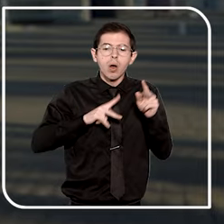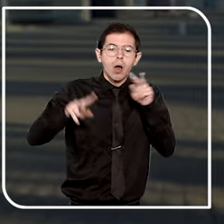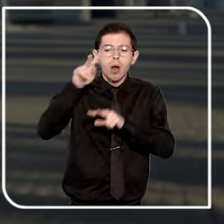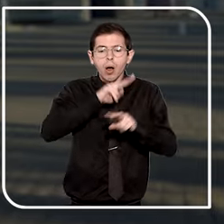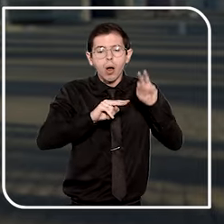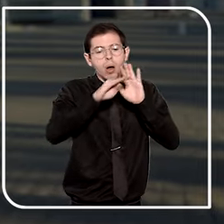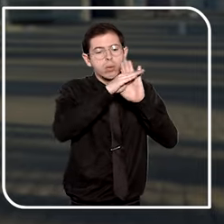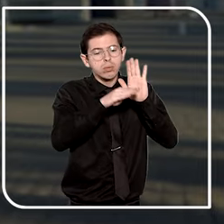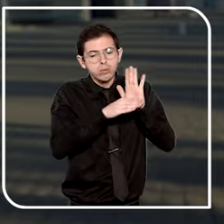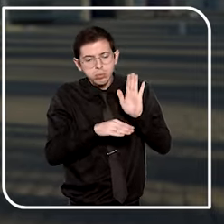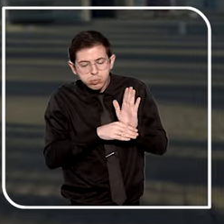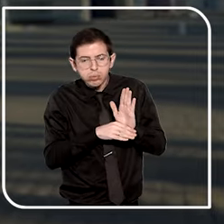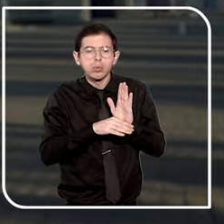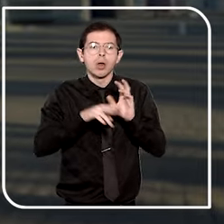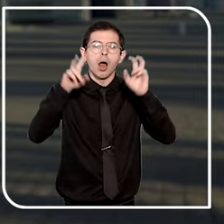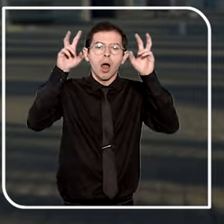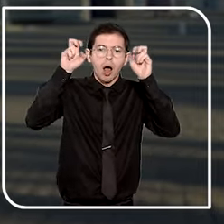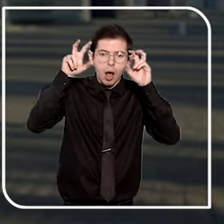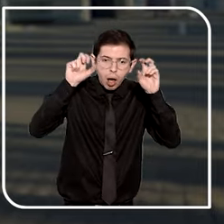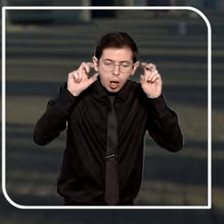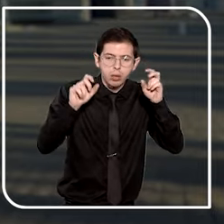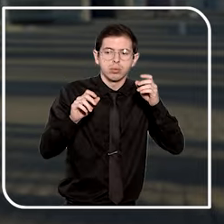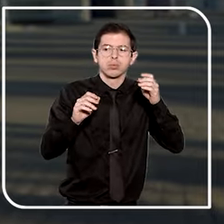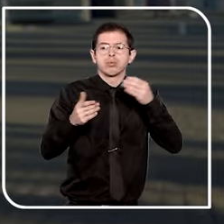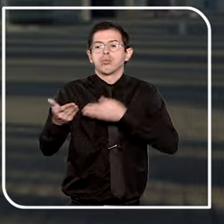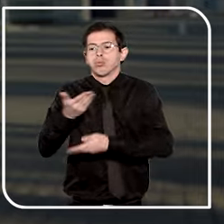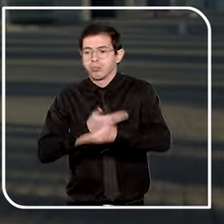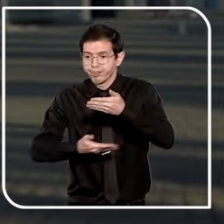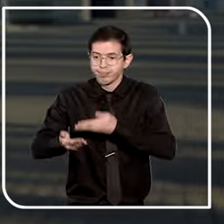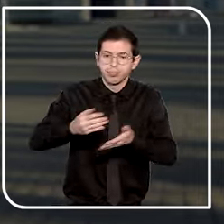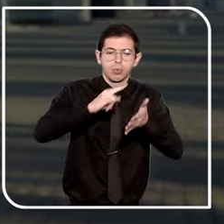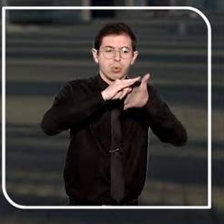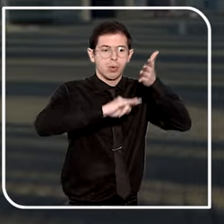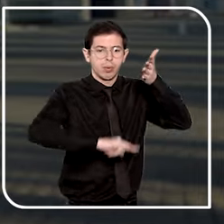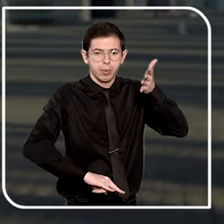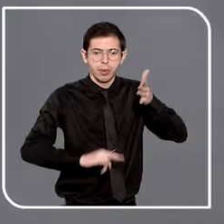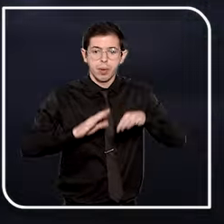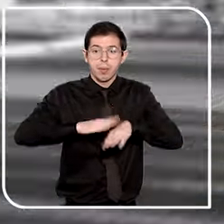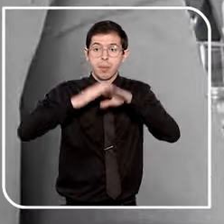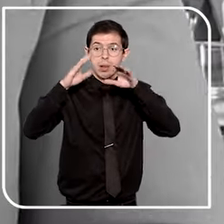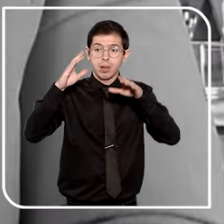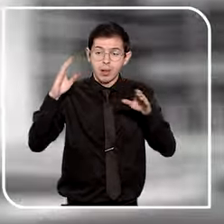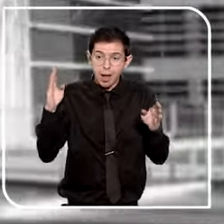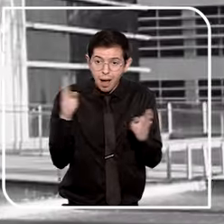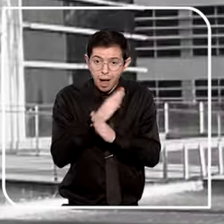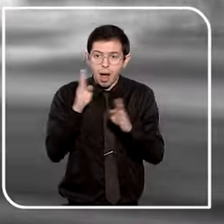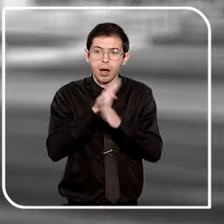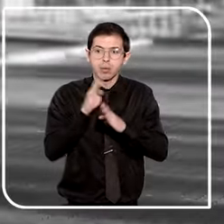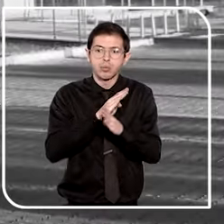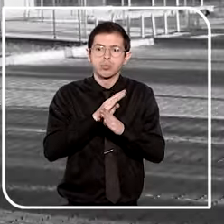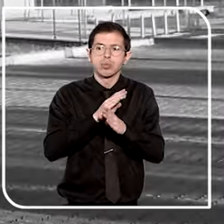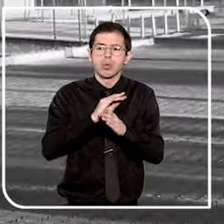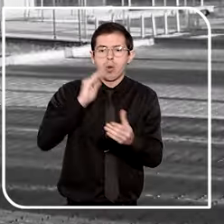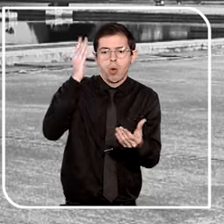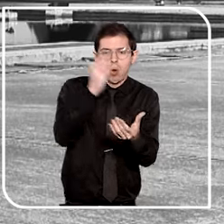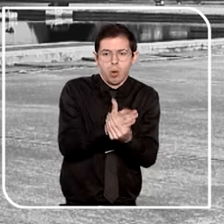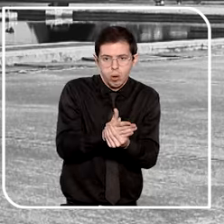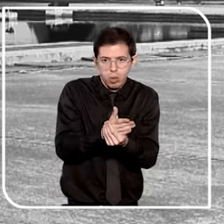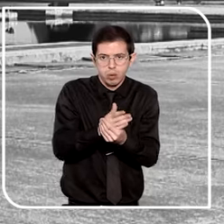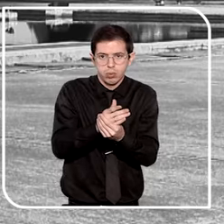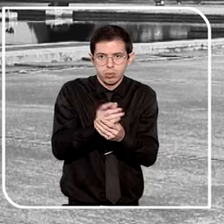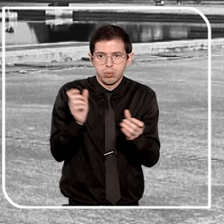terminologia de classes, assuntos, movimentos e documentos, deixando mais célebre a tramitação dos casos.